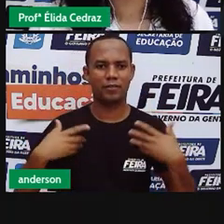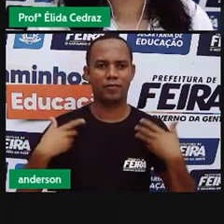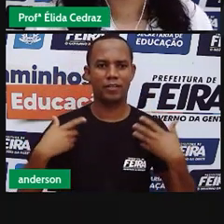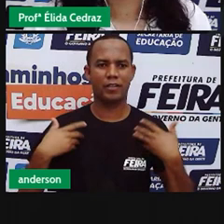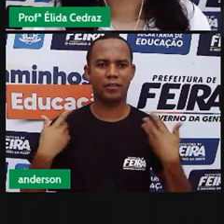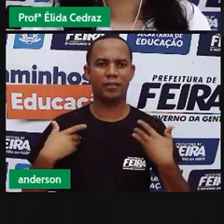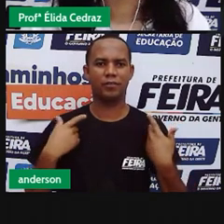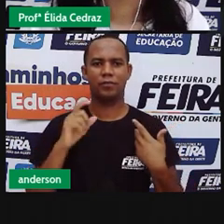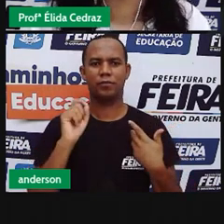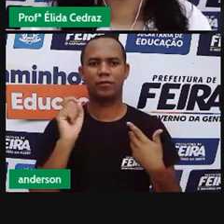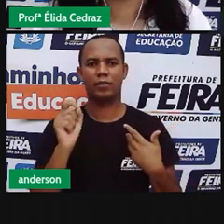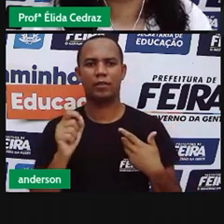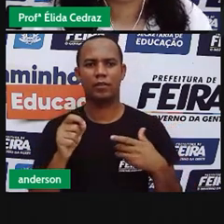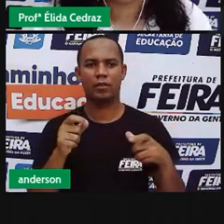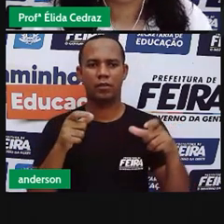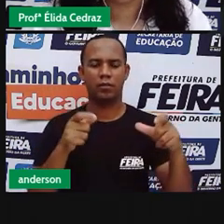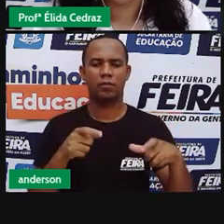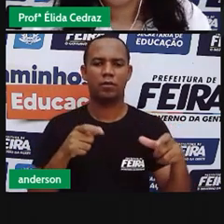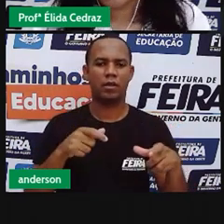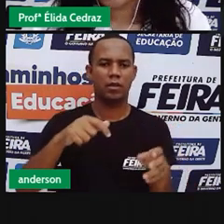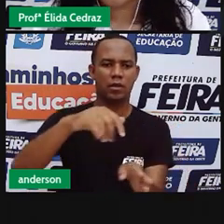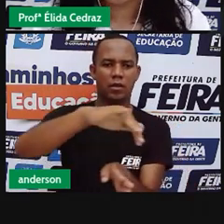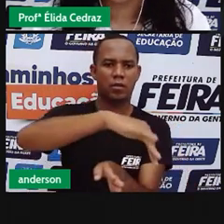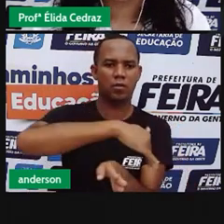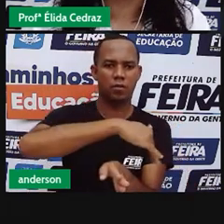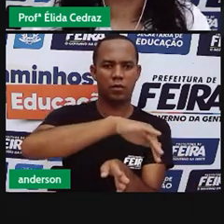localizados nas ruas da cidade.